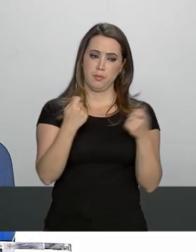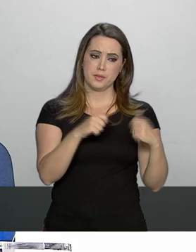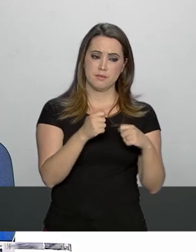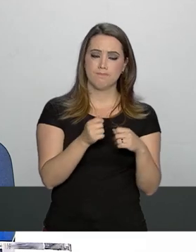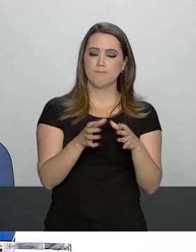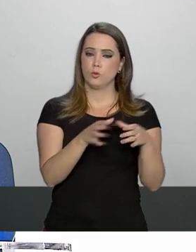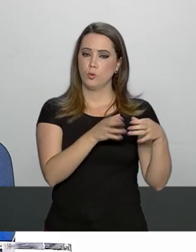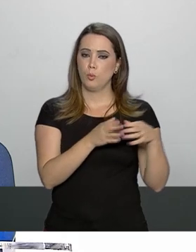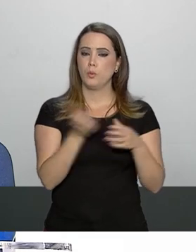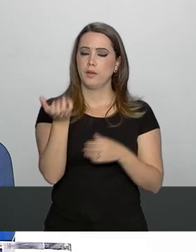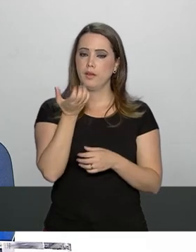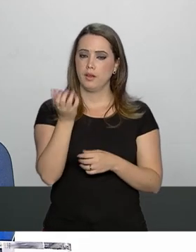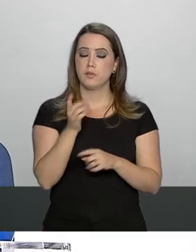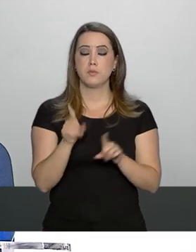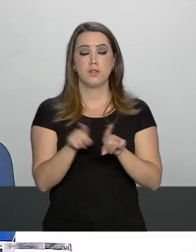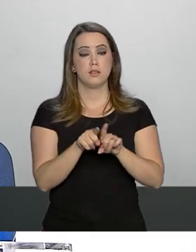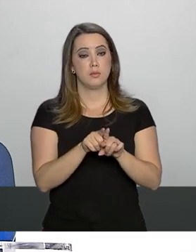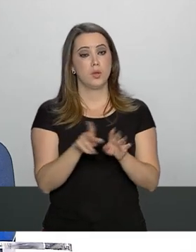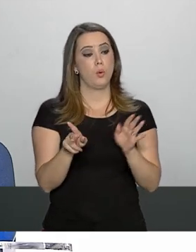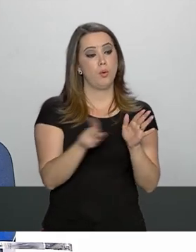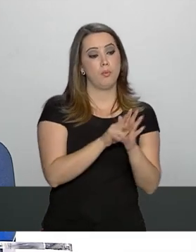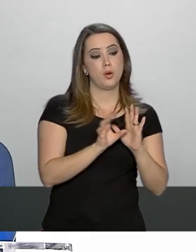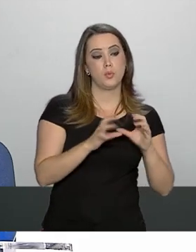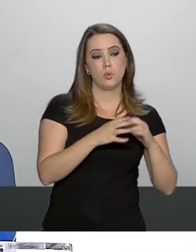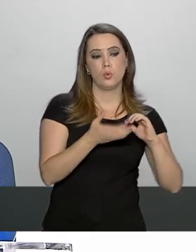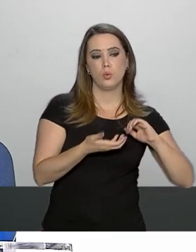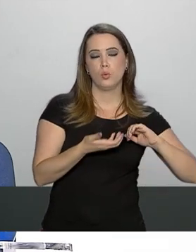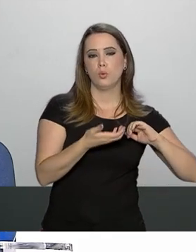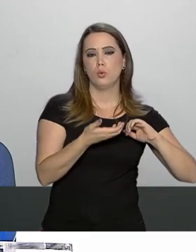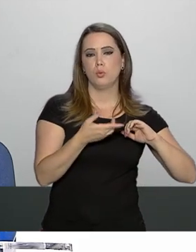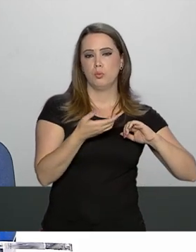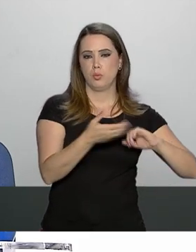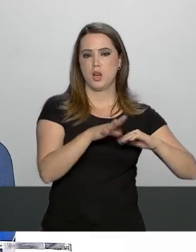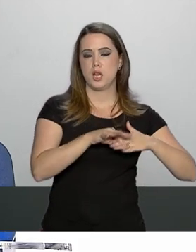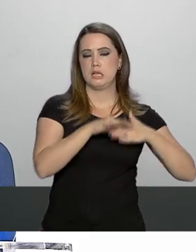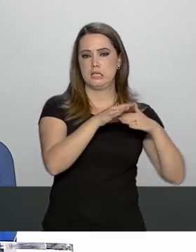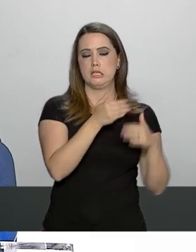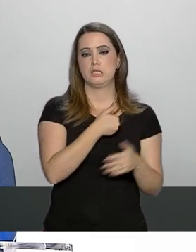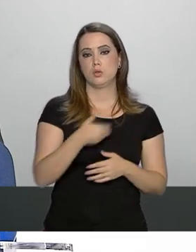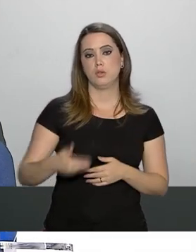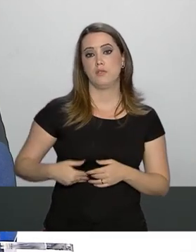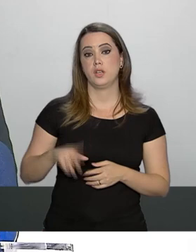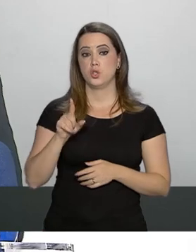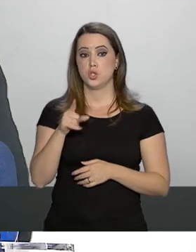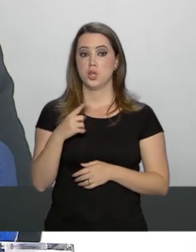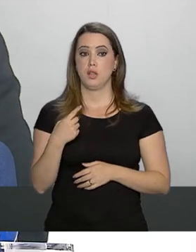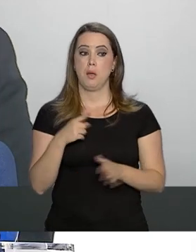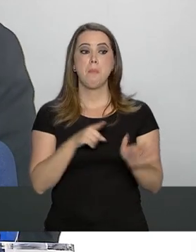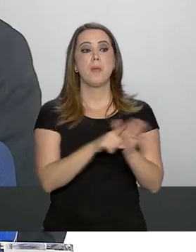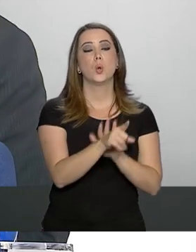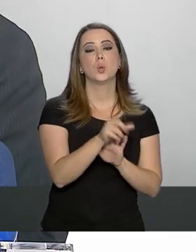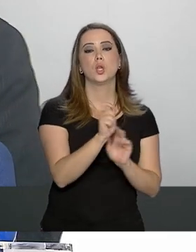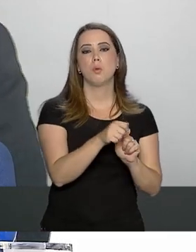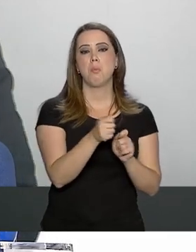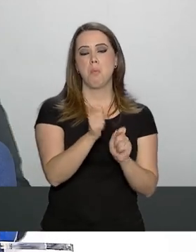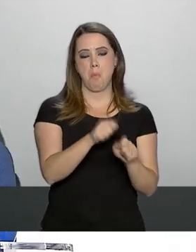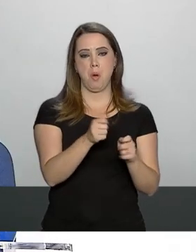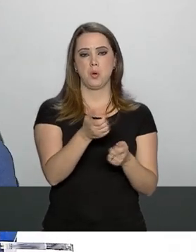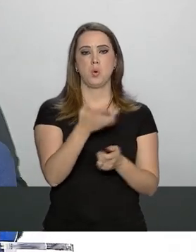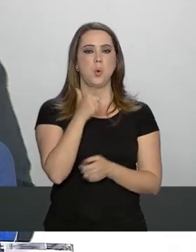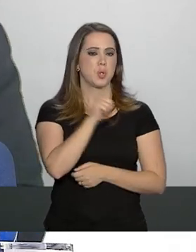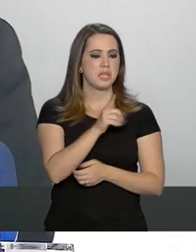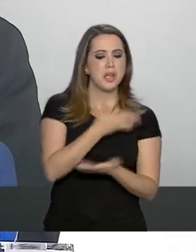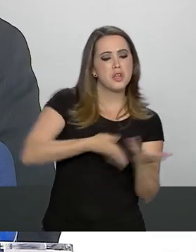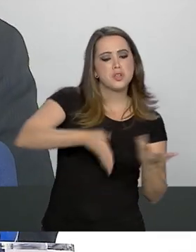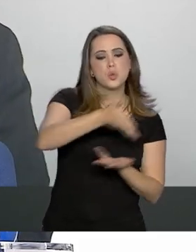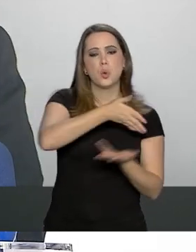parlamentares e o próprio líder do governo já está sendo questionado sobre a sua capacidade de articulação ele não